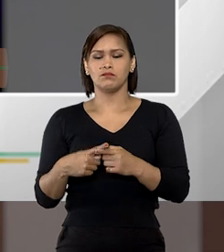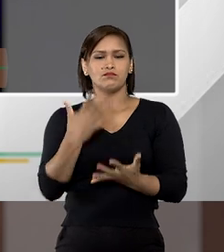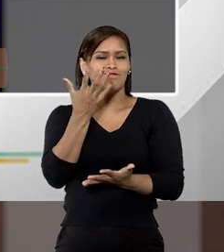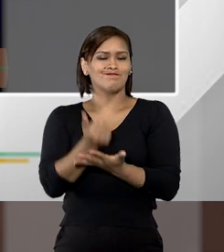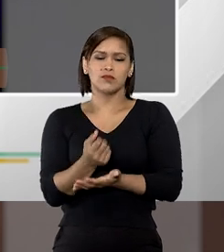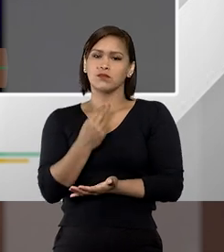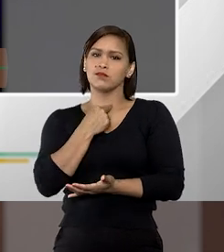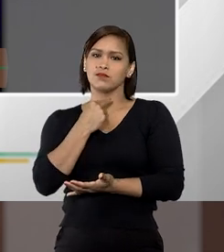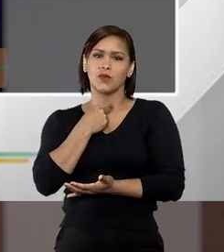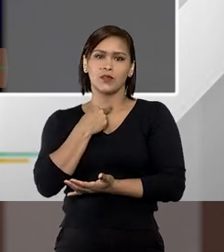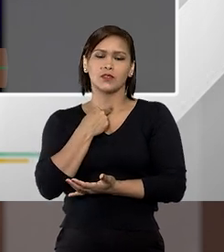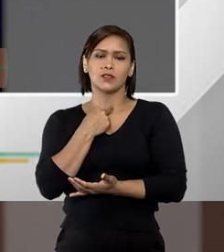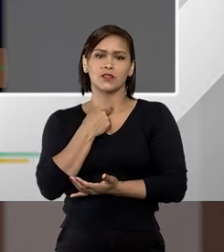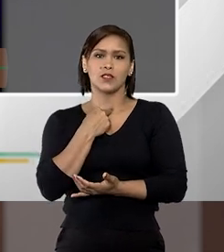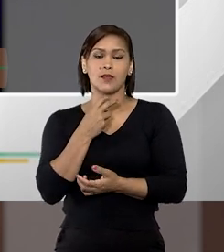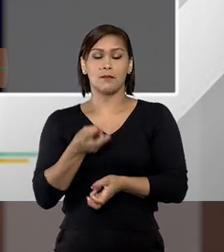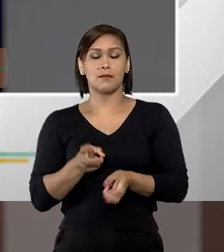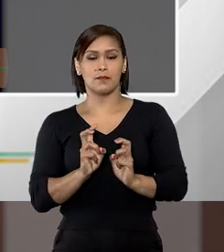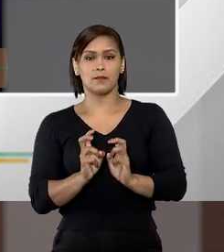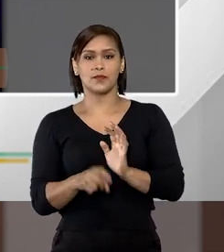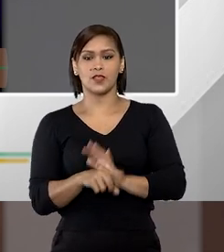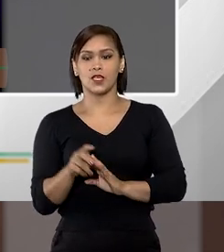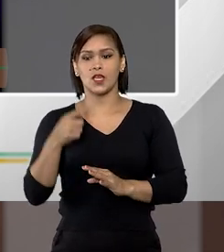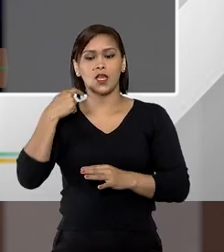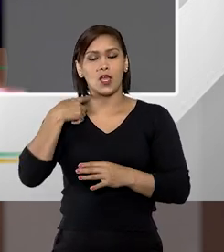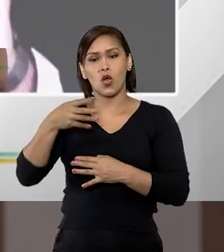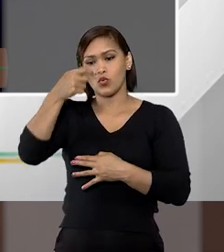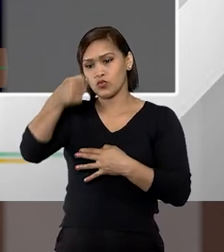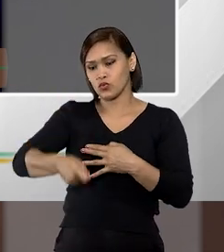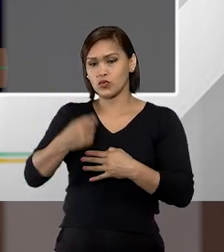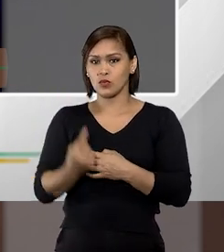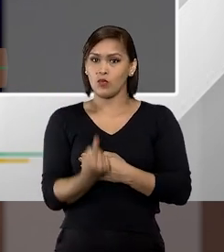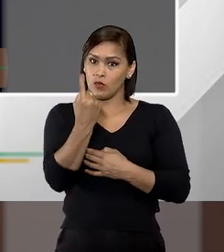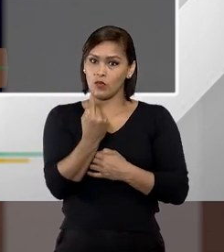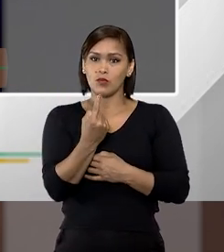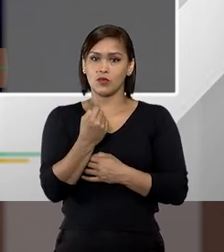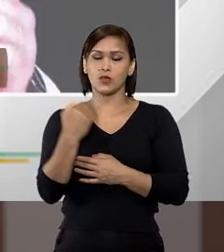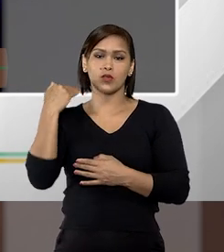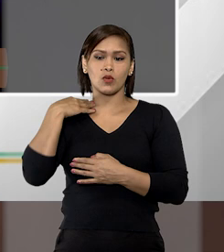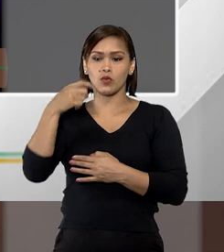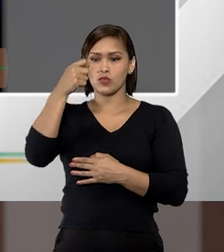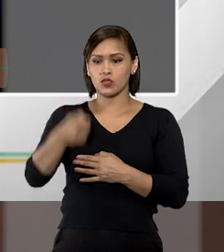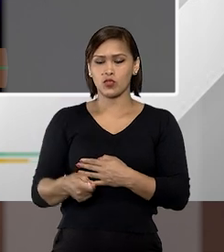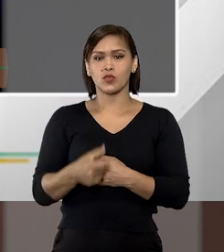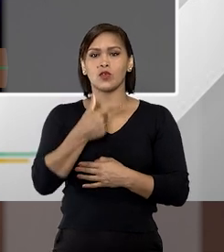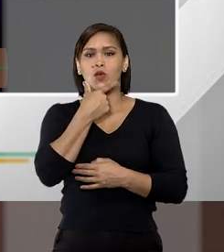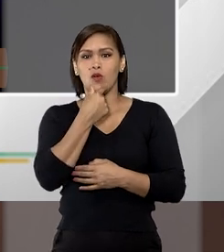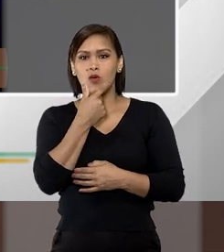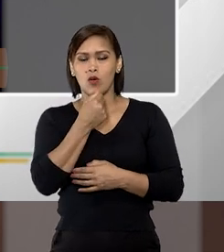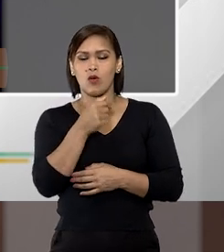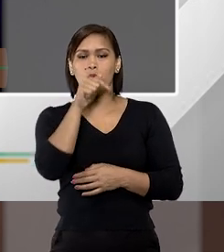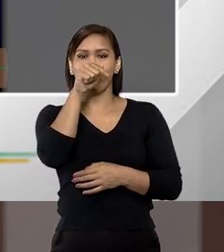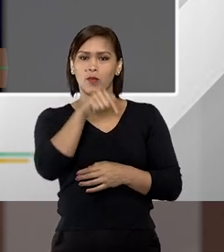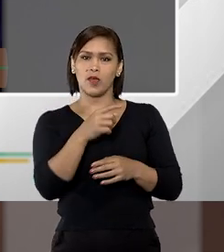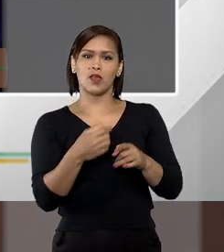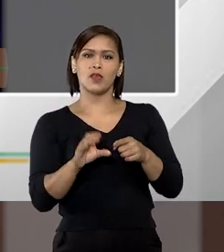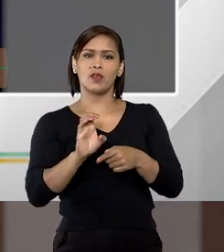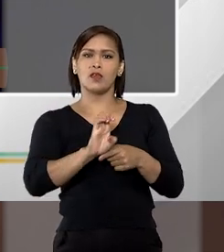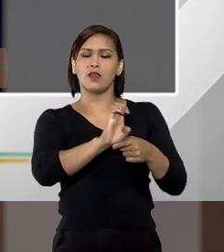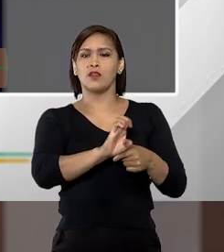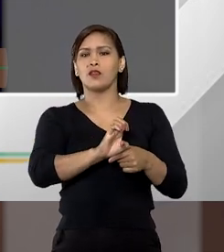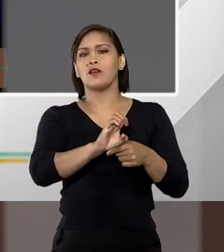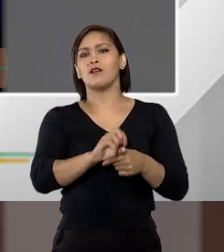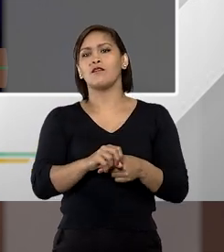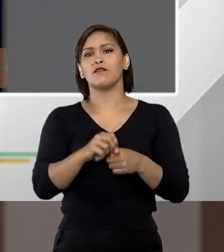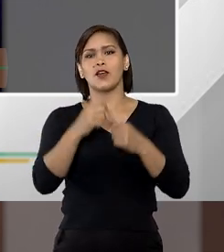inaceitável isso veja eu sou juiz de uma vara eu sou o único juiz do sexo masculino nas